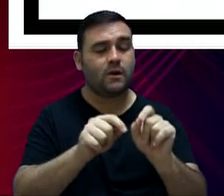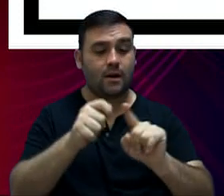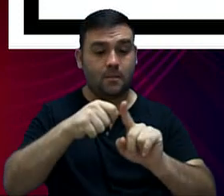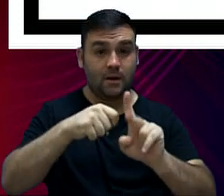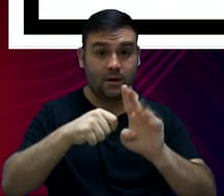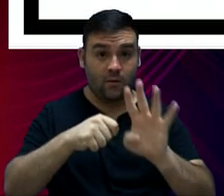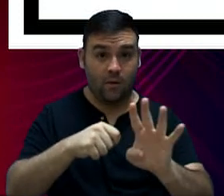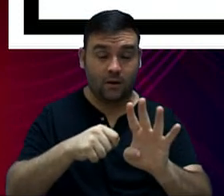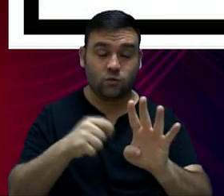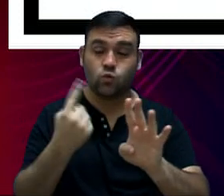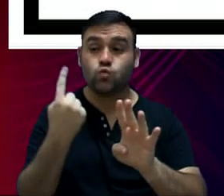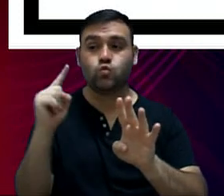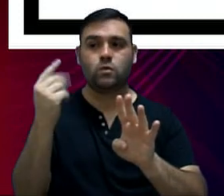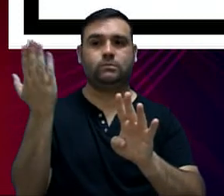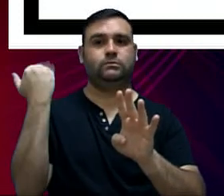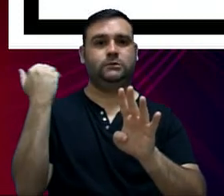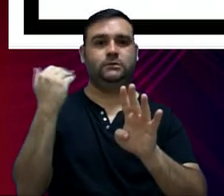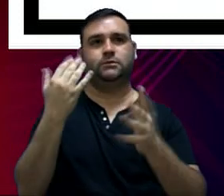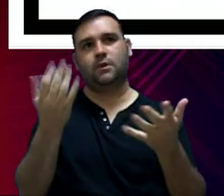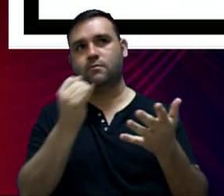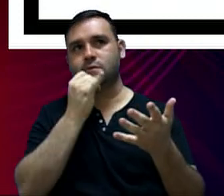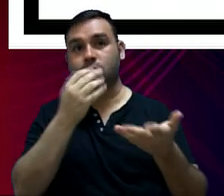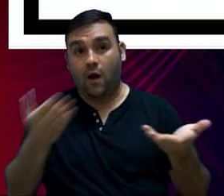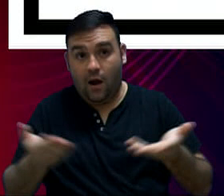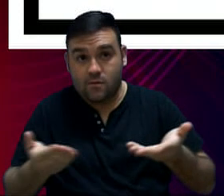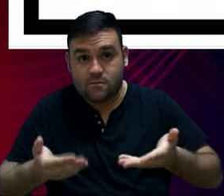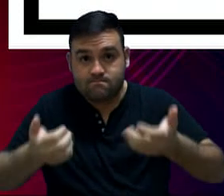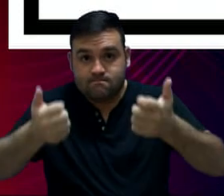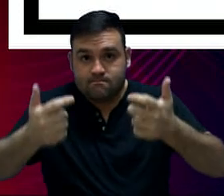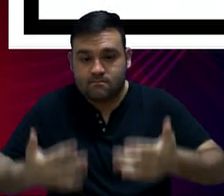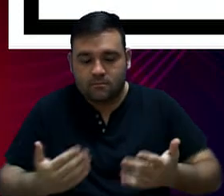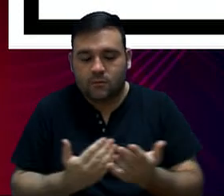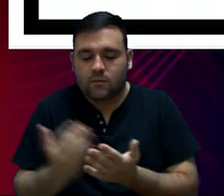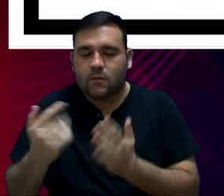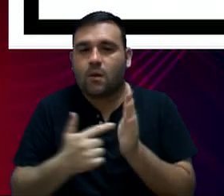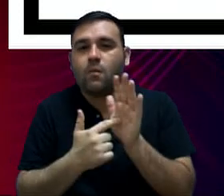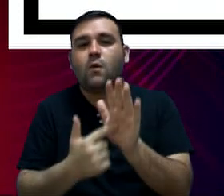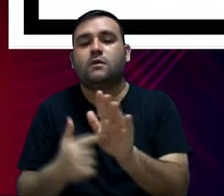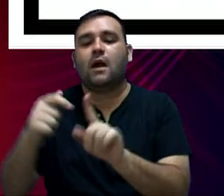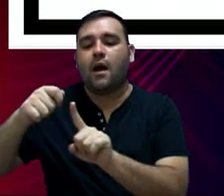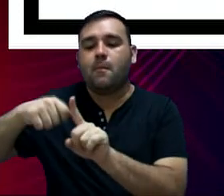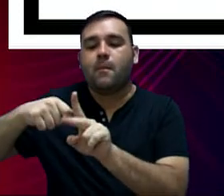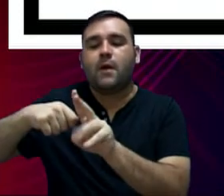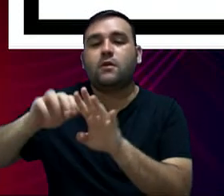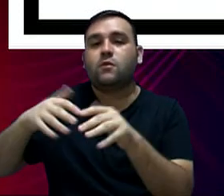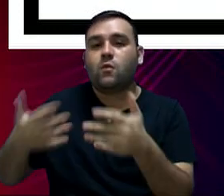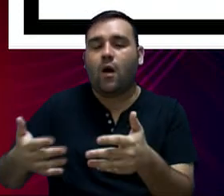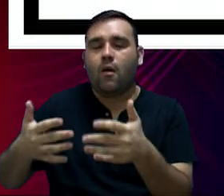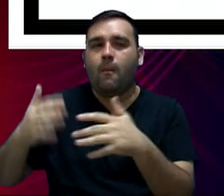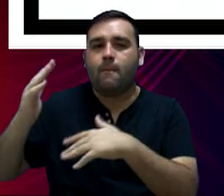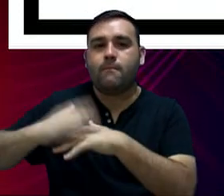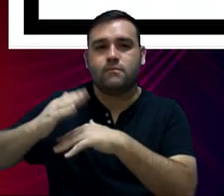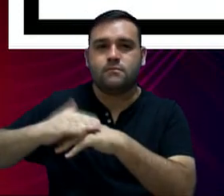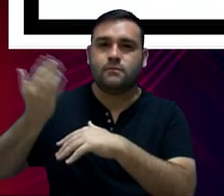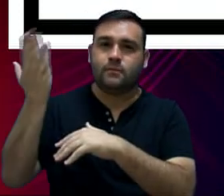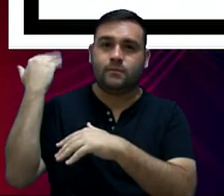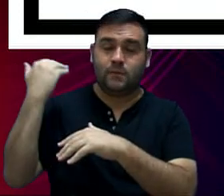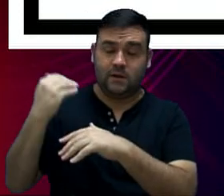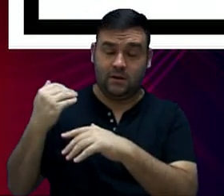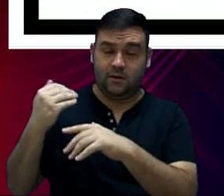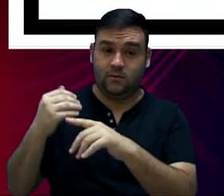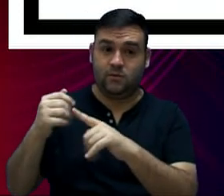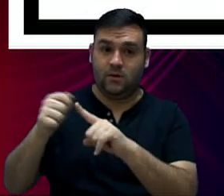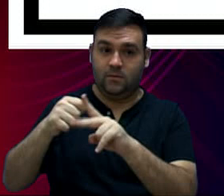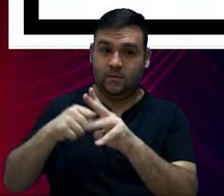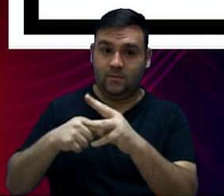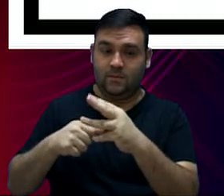quadrimestre, ao último quadrimestre. Nesse momento, nós estaremos, então, apresentando as realizações do terceiro